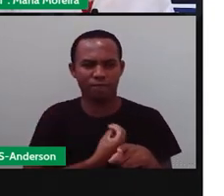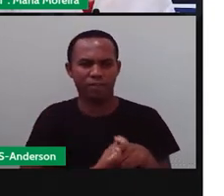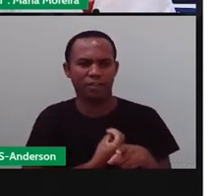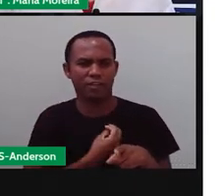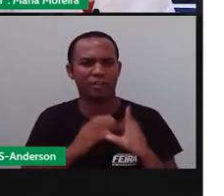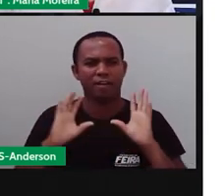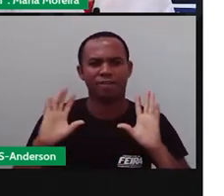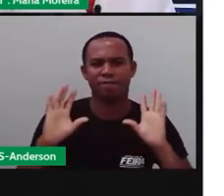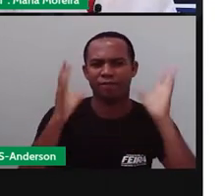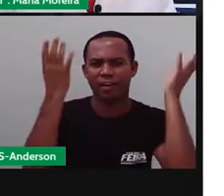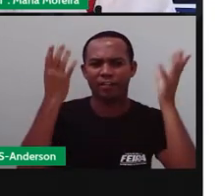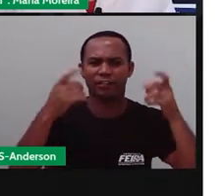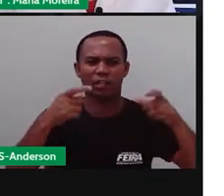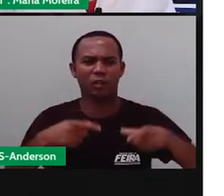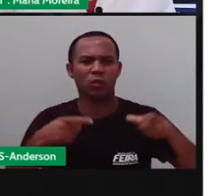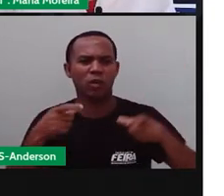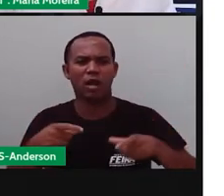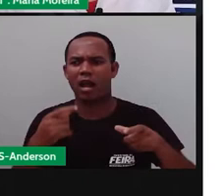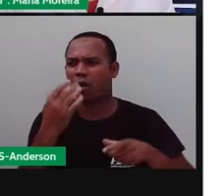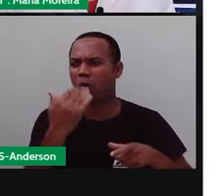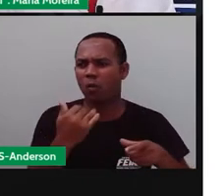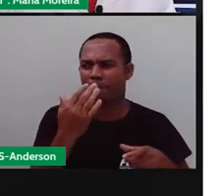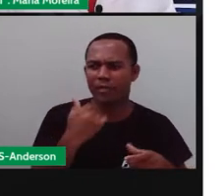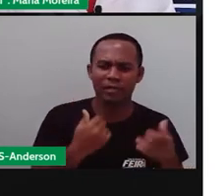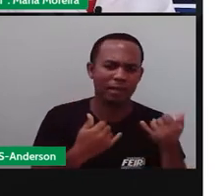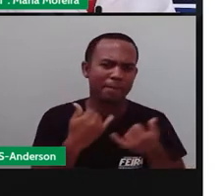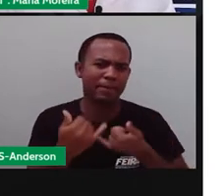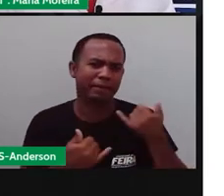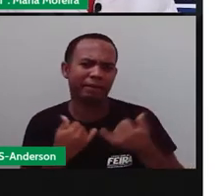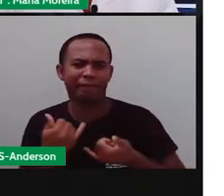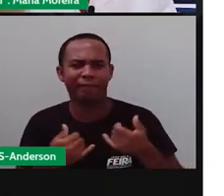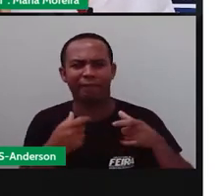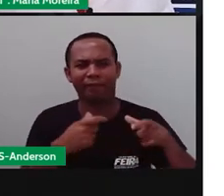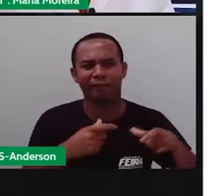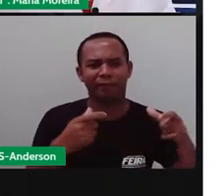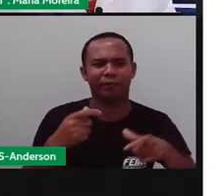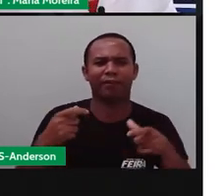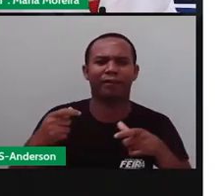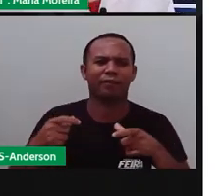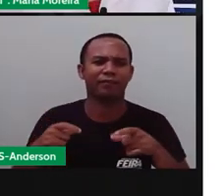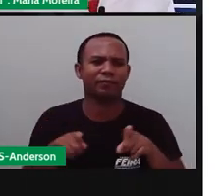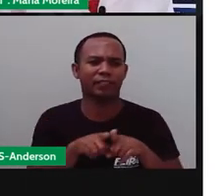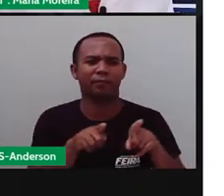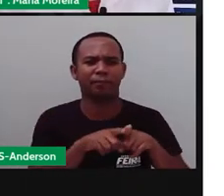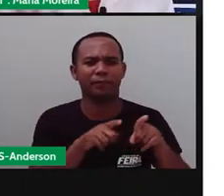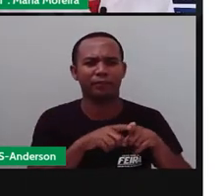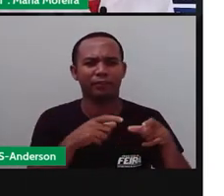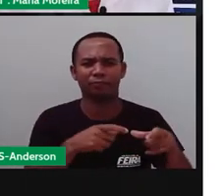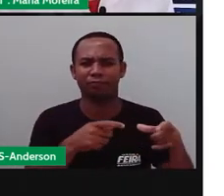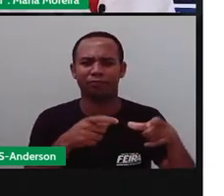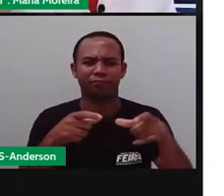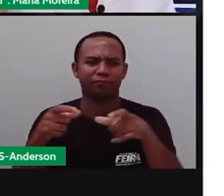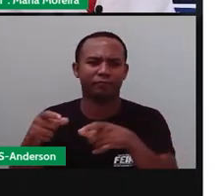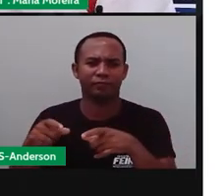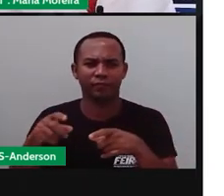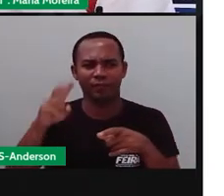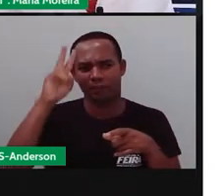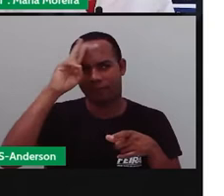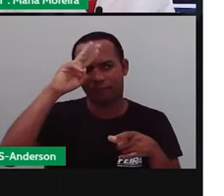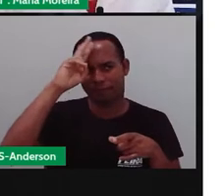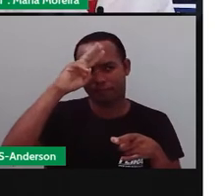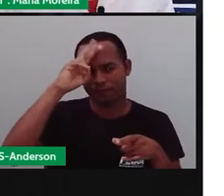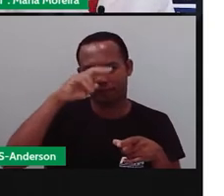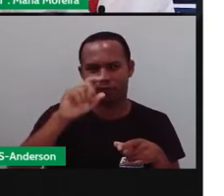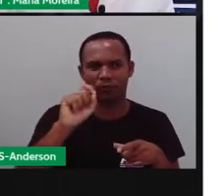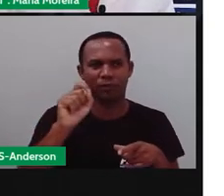festas típicas do local, comidas, brincadeiras, paisagem, a flora, a fauna. Olha, lembrando que flora o